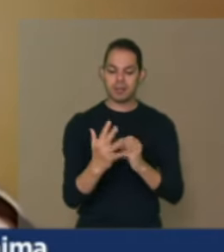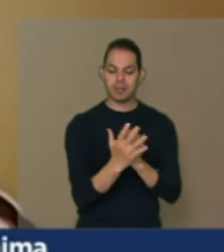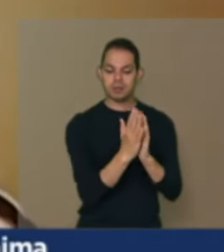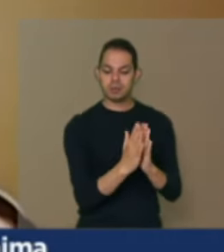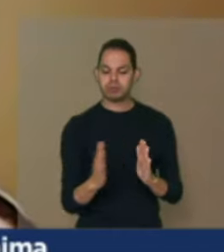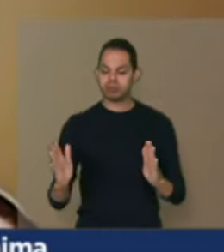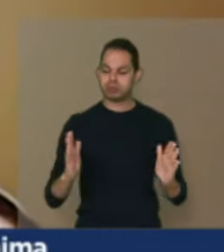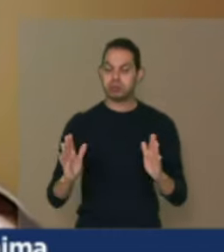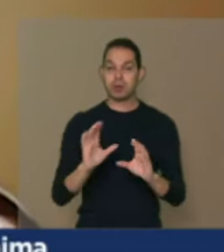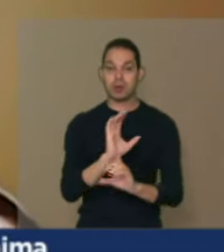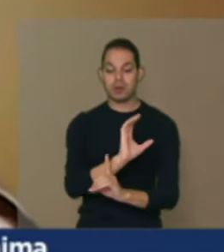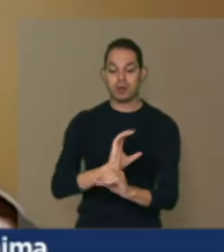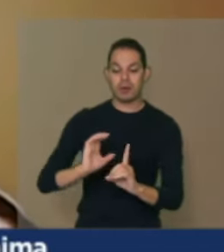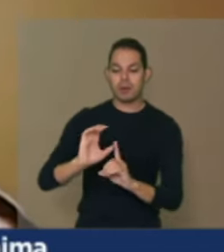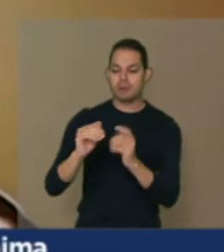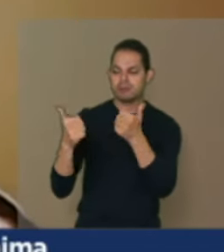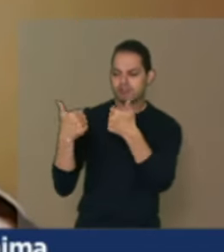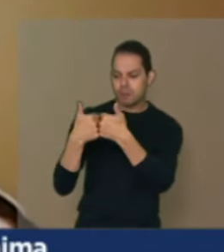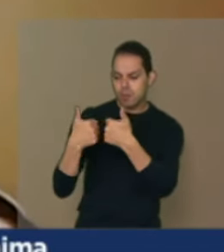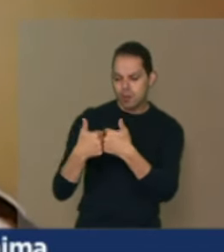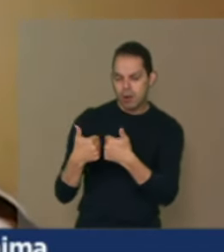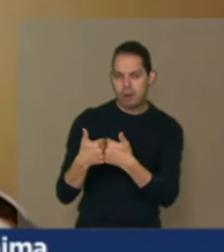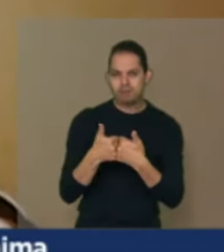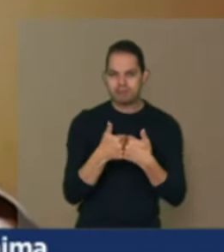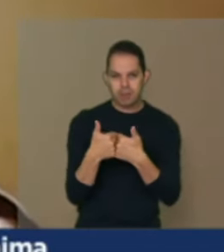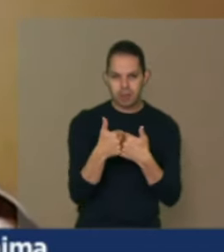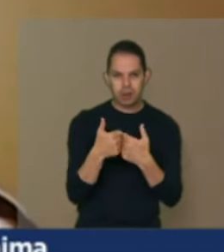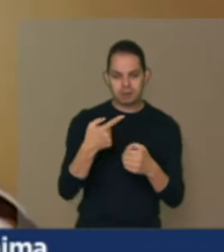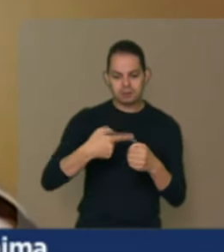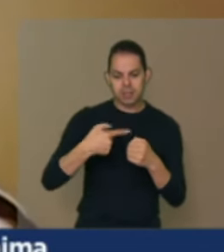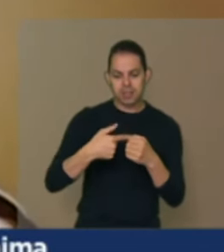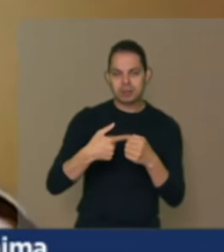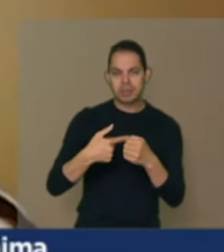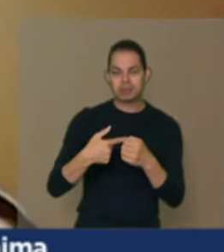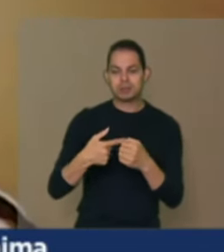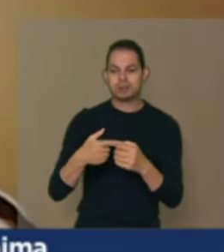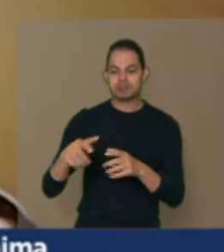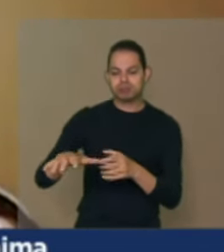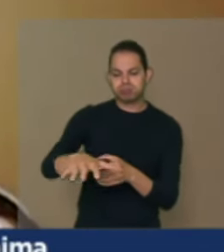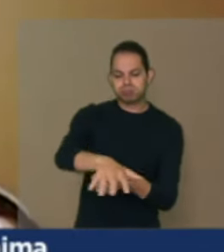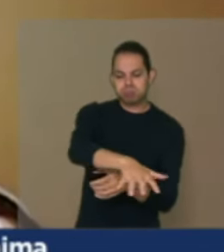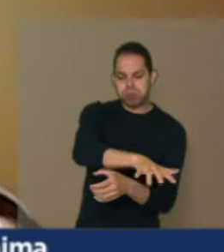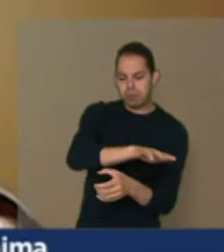próximas da cidade elas por não não poder por elas